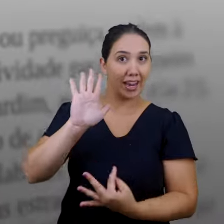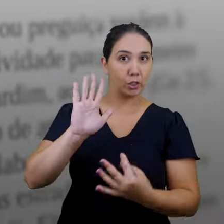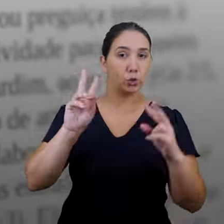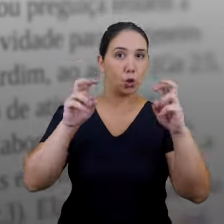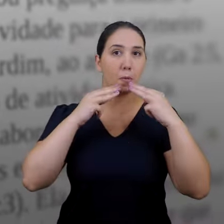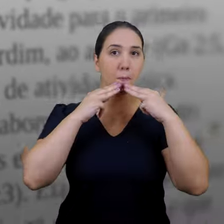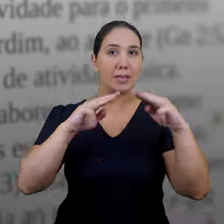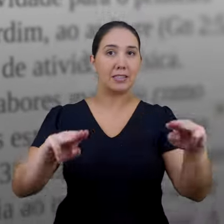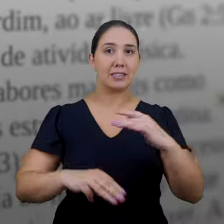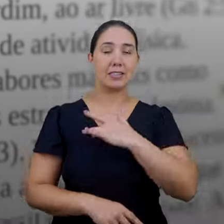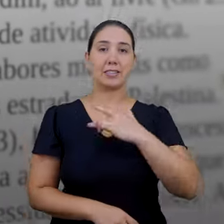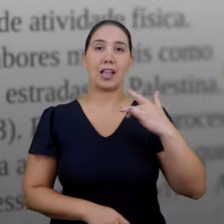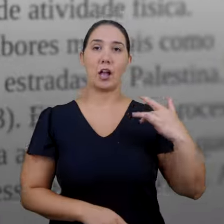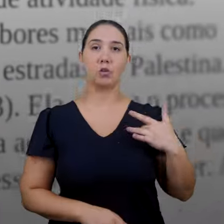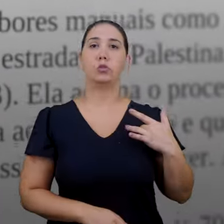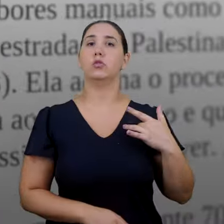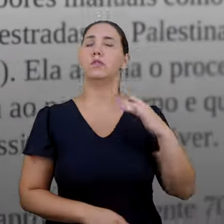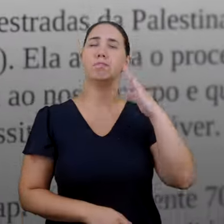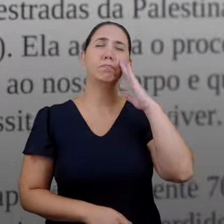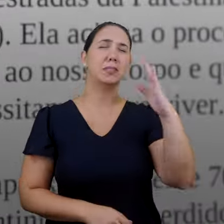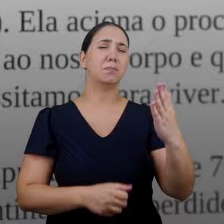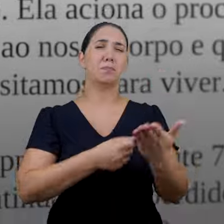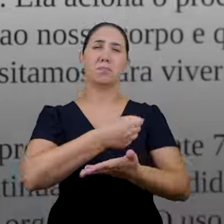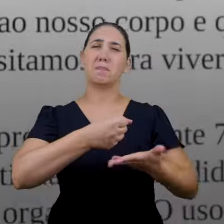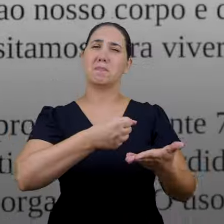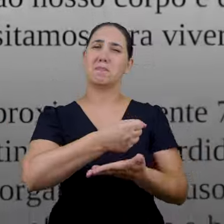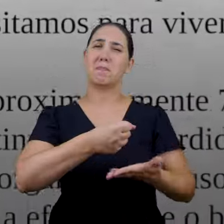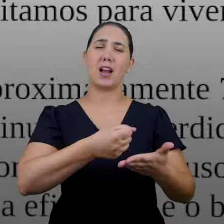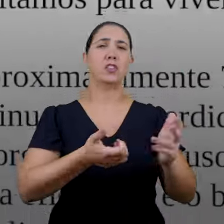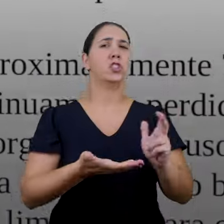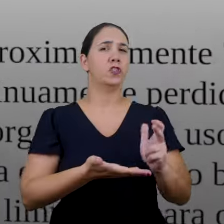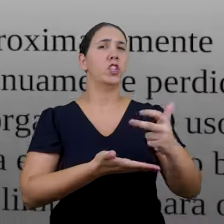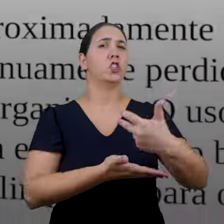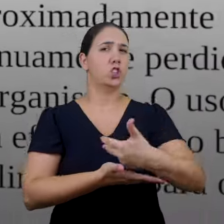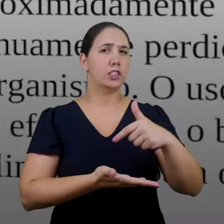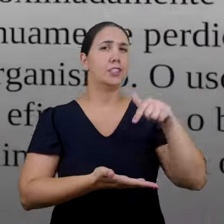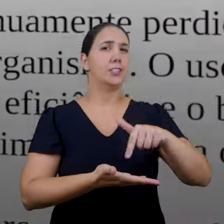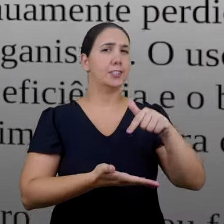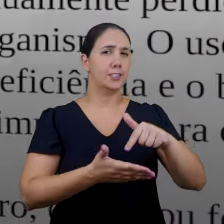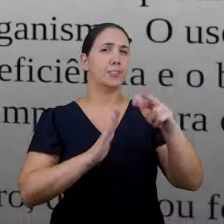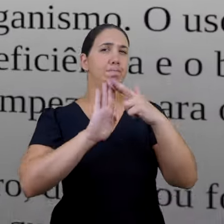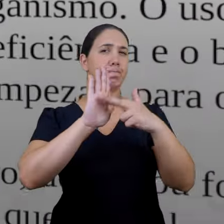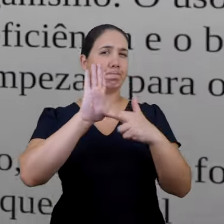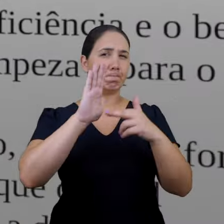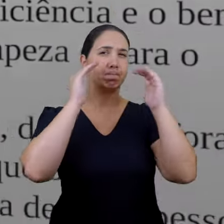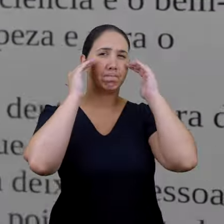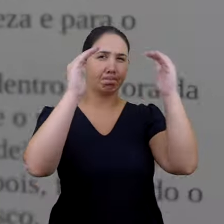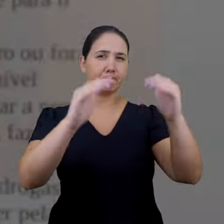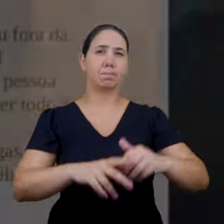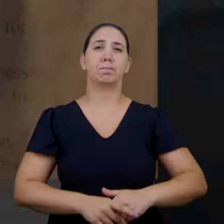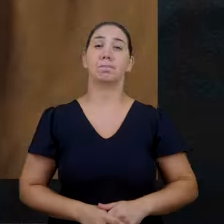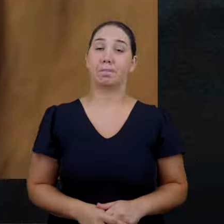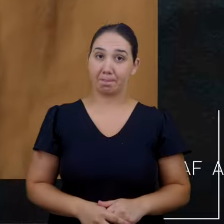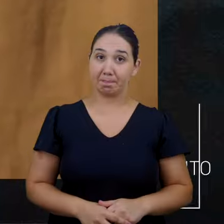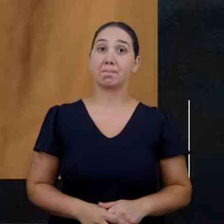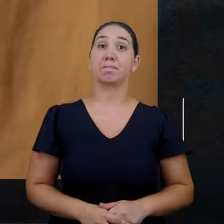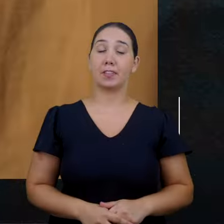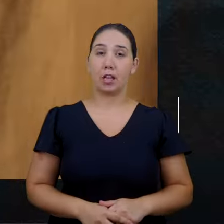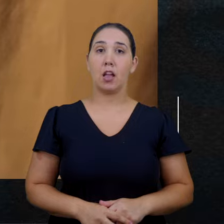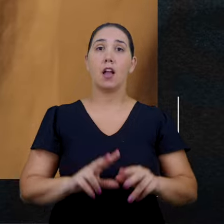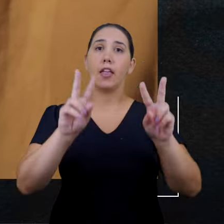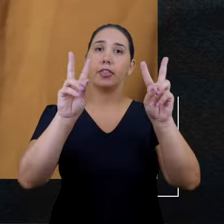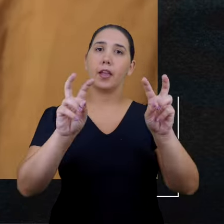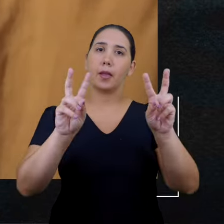mensagem de saúde, foram incorporados como um dos princípios fundamentais da Igreja Adventista do Sétimo Dia. Como